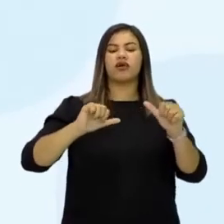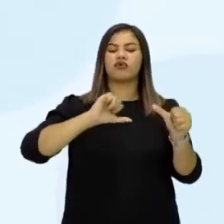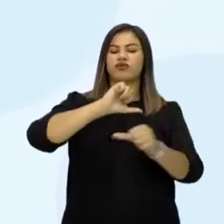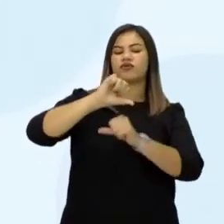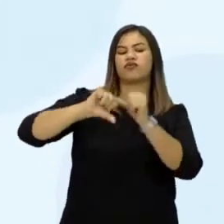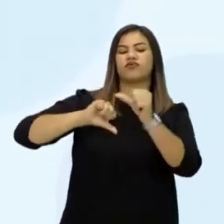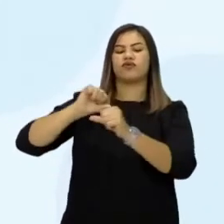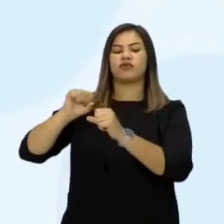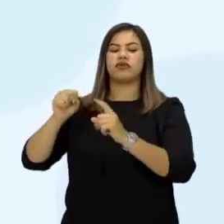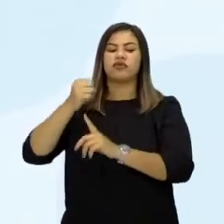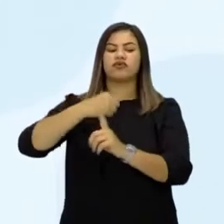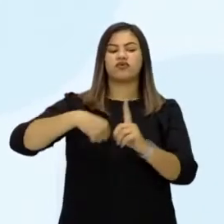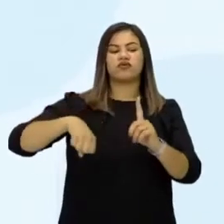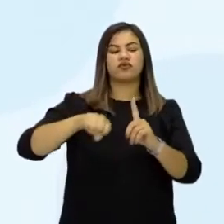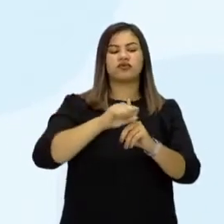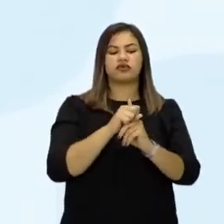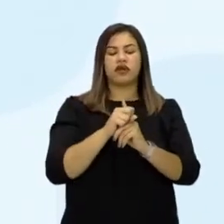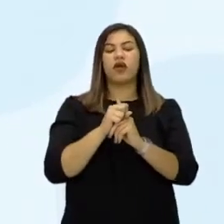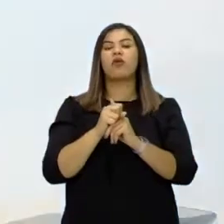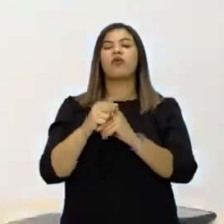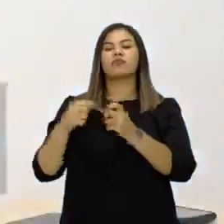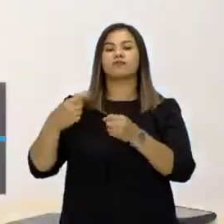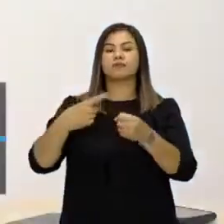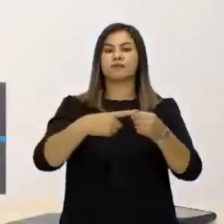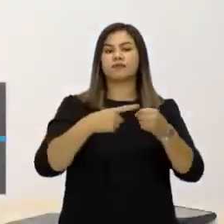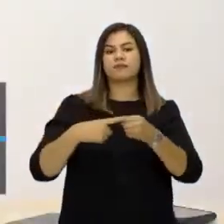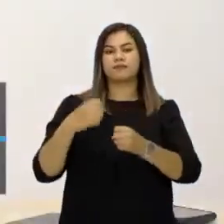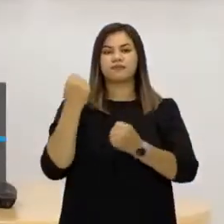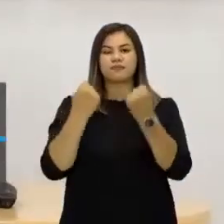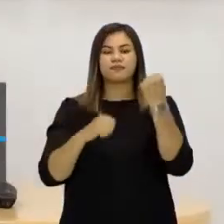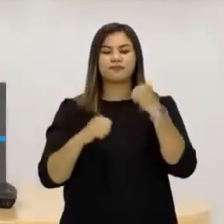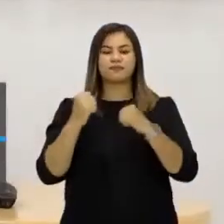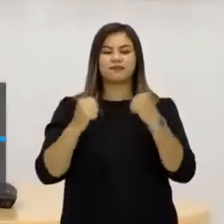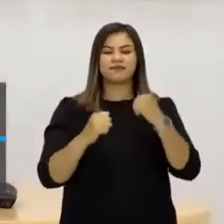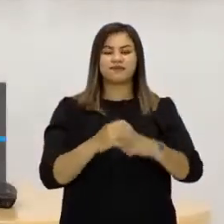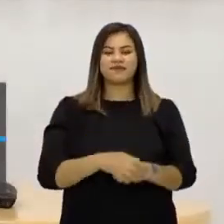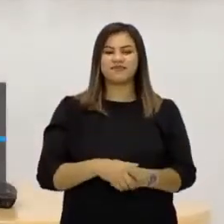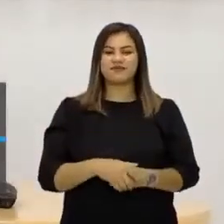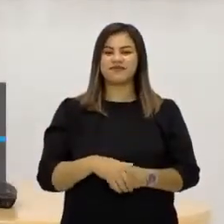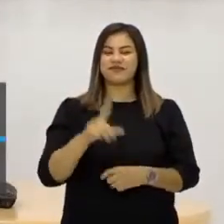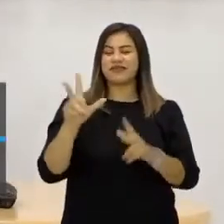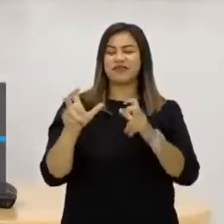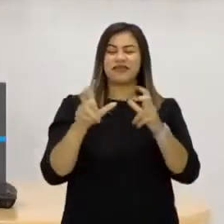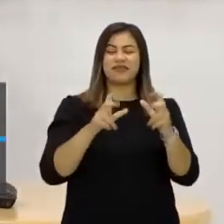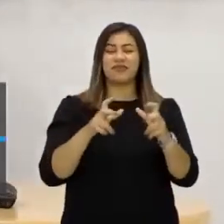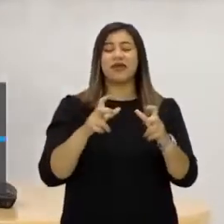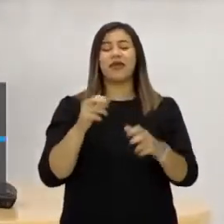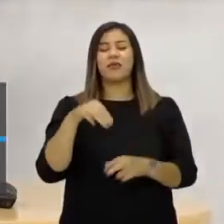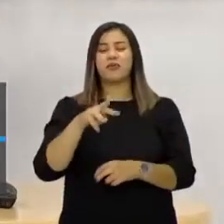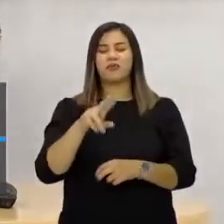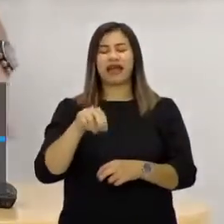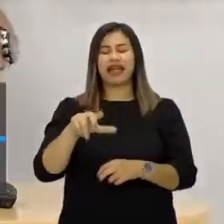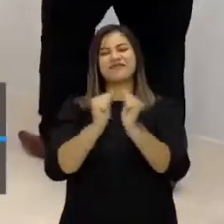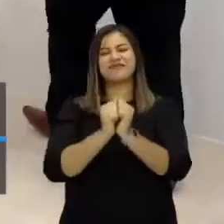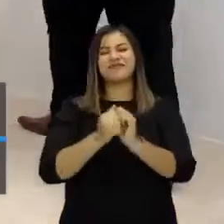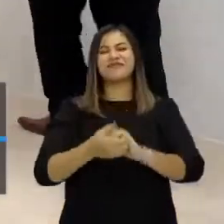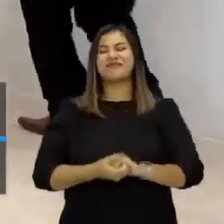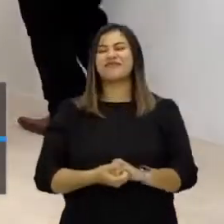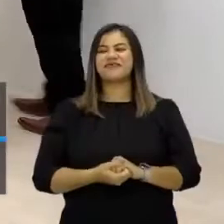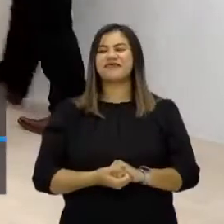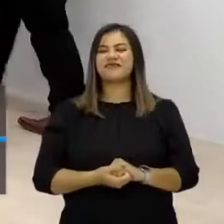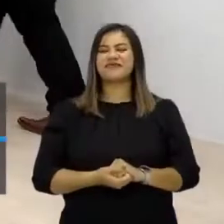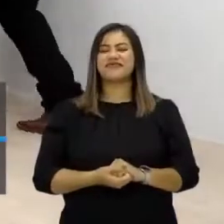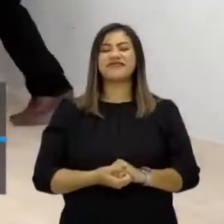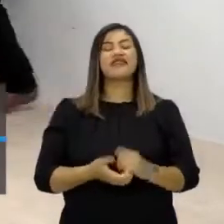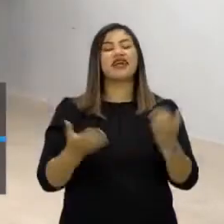Urbano e Industrial. Muito bom, vocês perceberam que o Magno está nervoso, que ele está muito emocionado. Bom, vamos